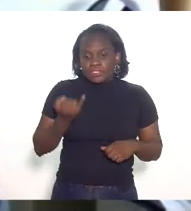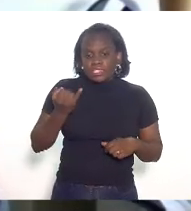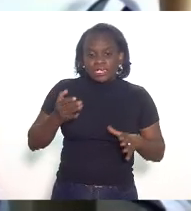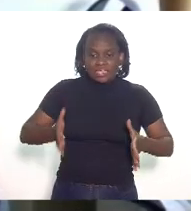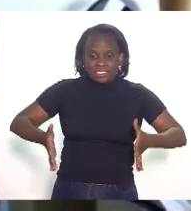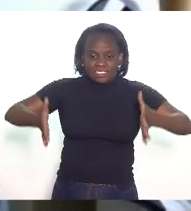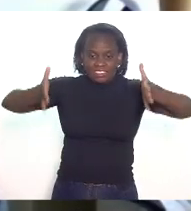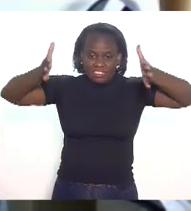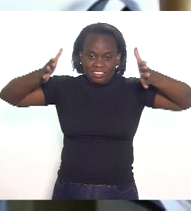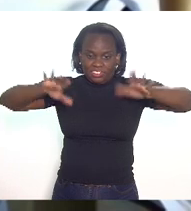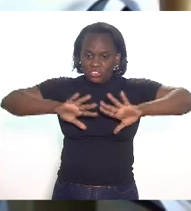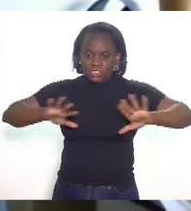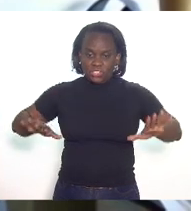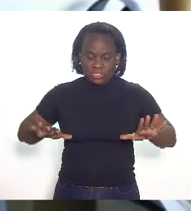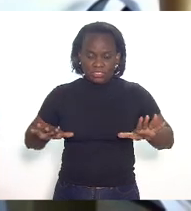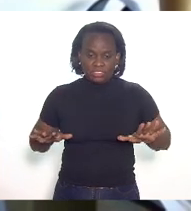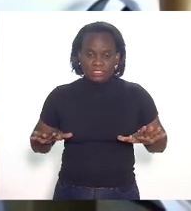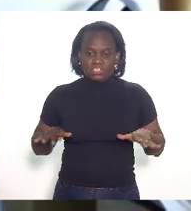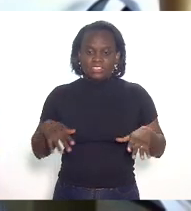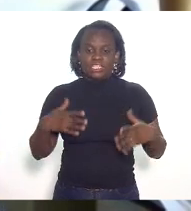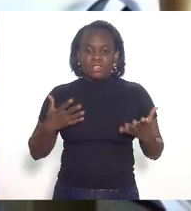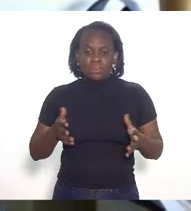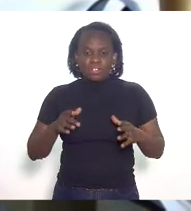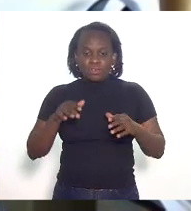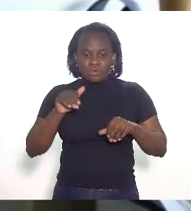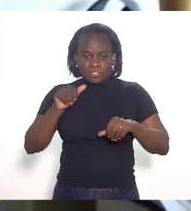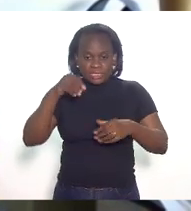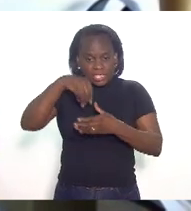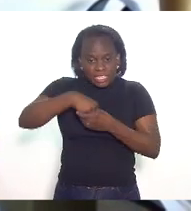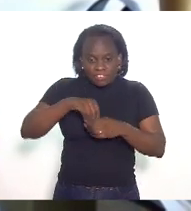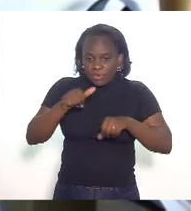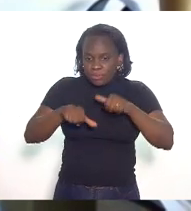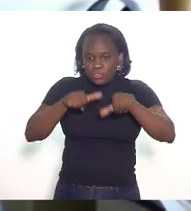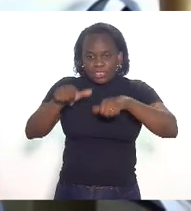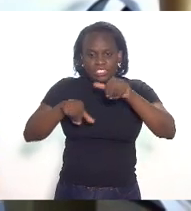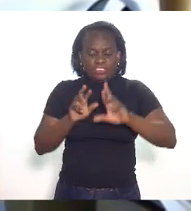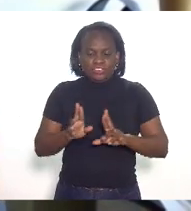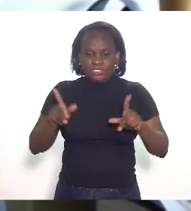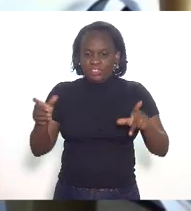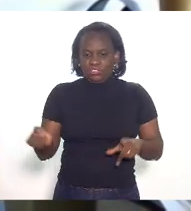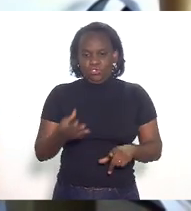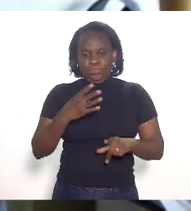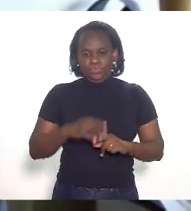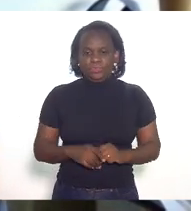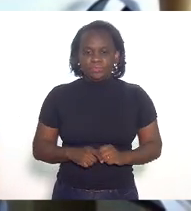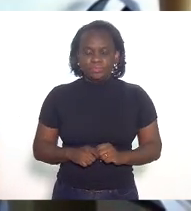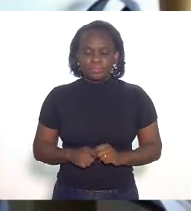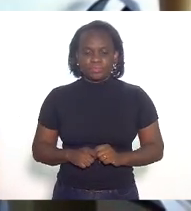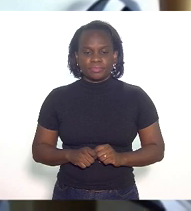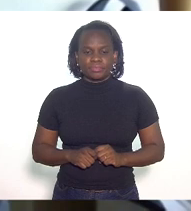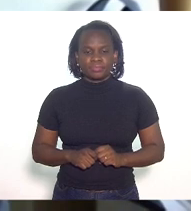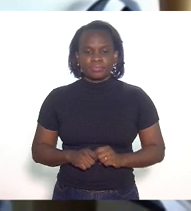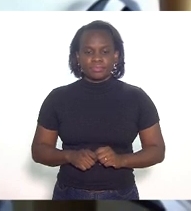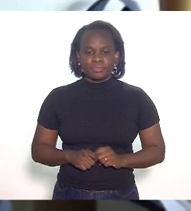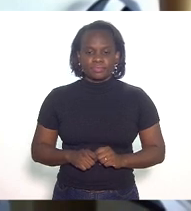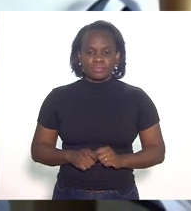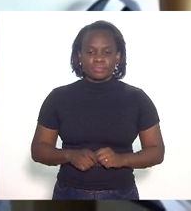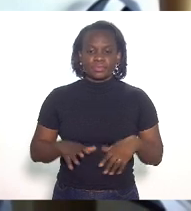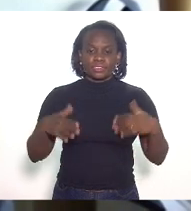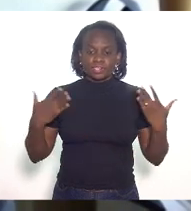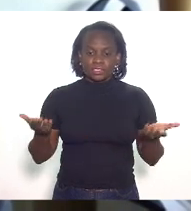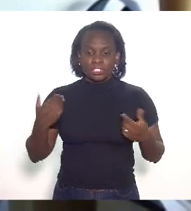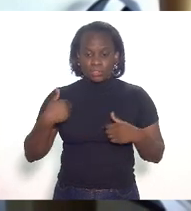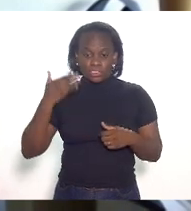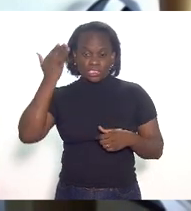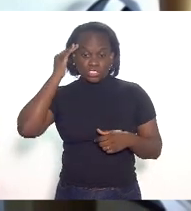a capa da mesma com uma configuração interna absolutamente nova então no meu